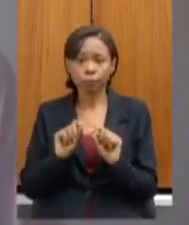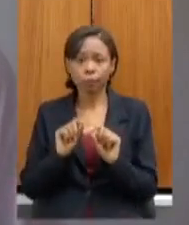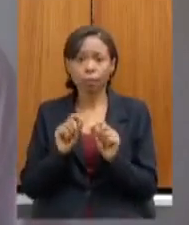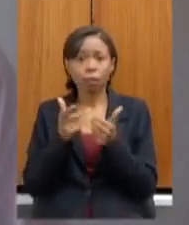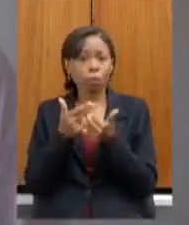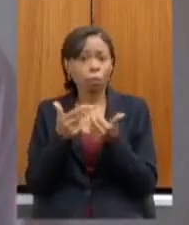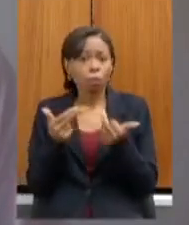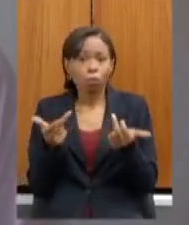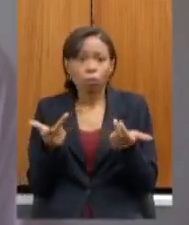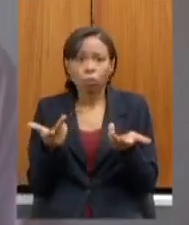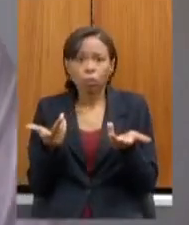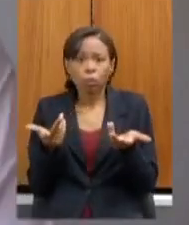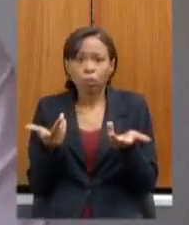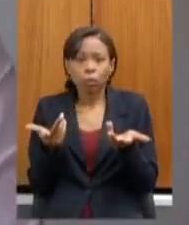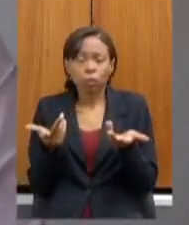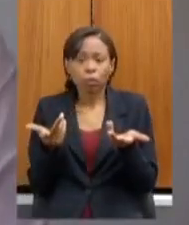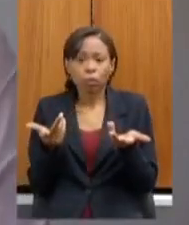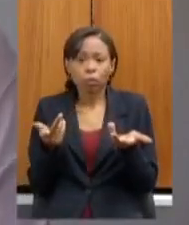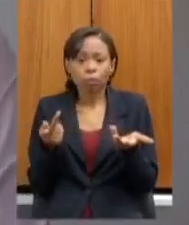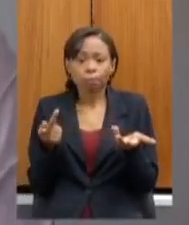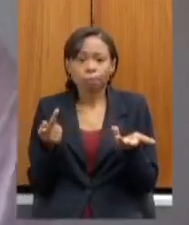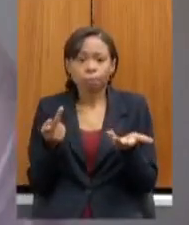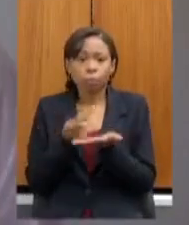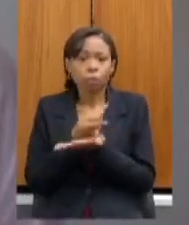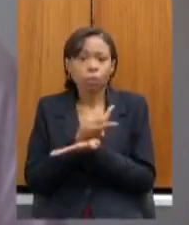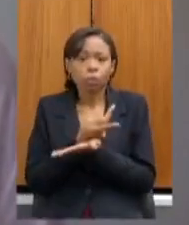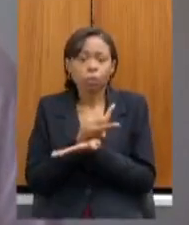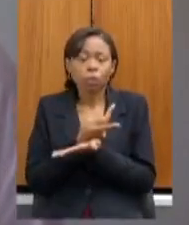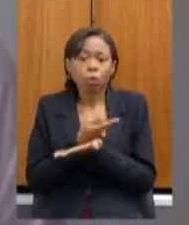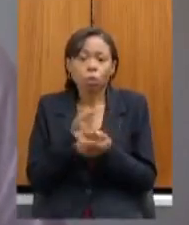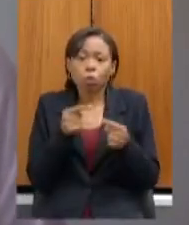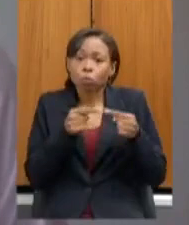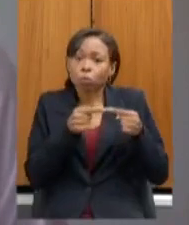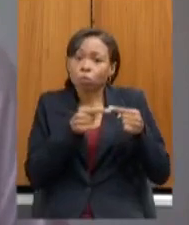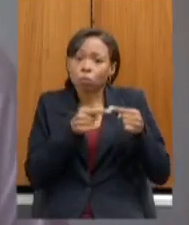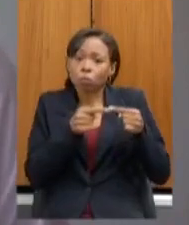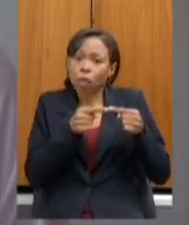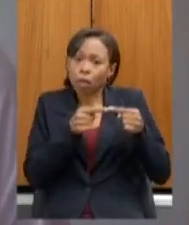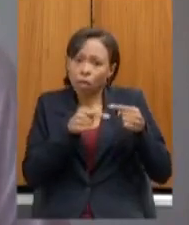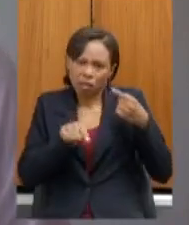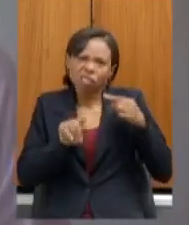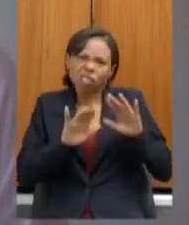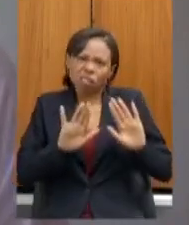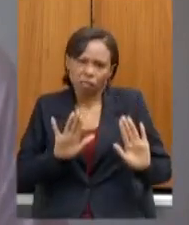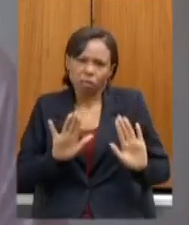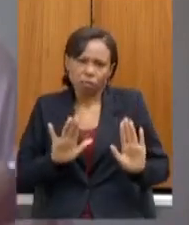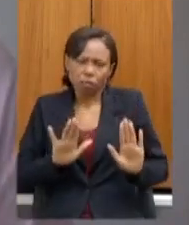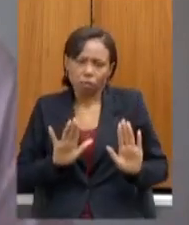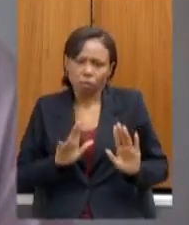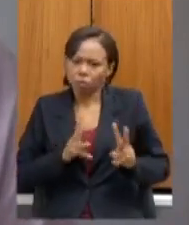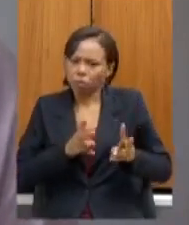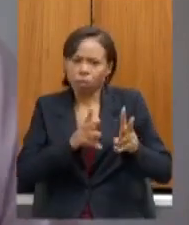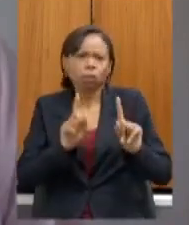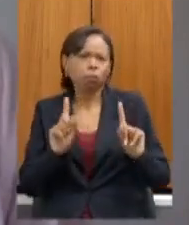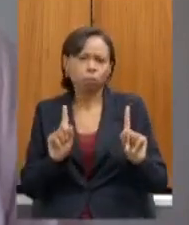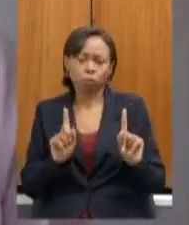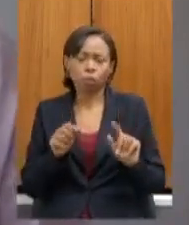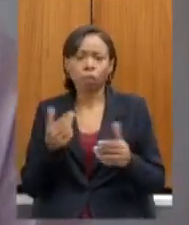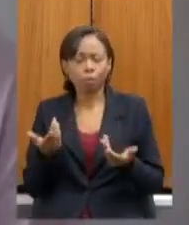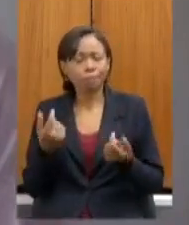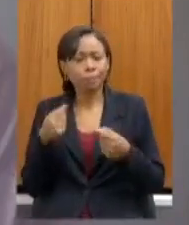admitido num caso de extrema exceção a gente precisa compreender que em alguns casos